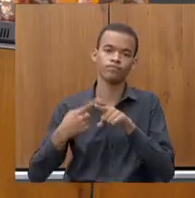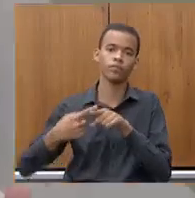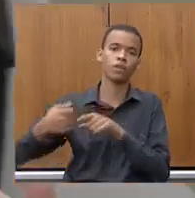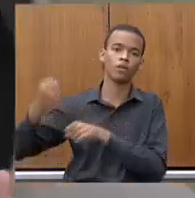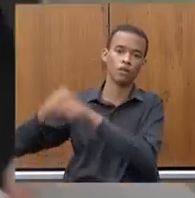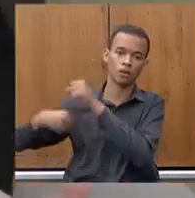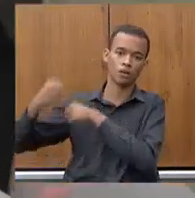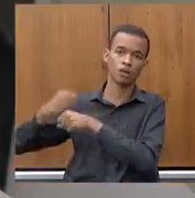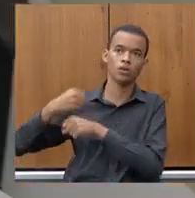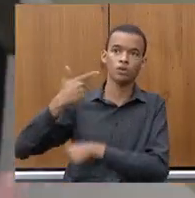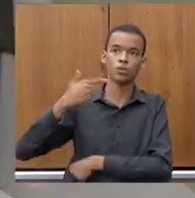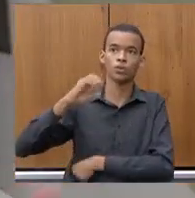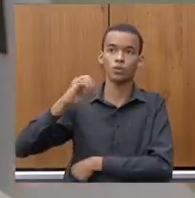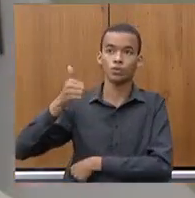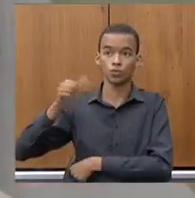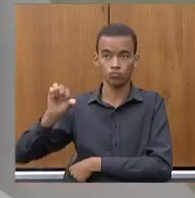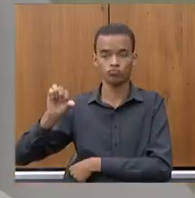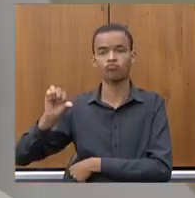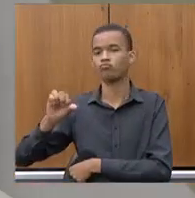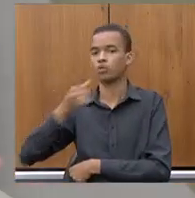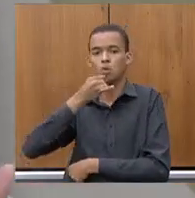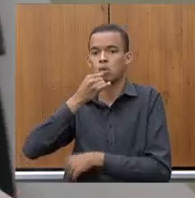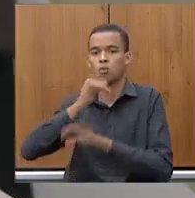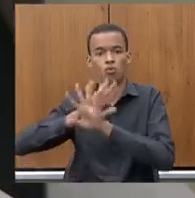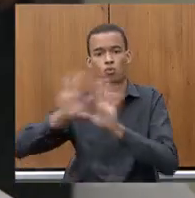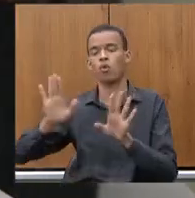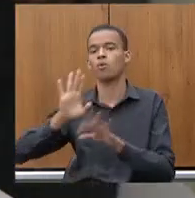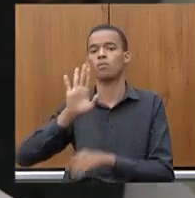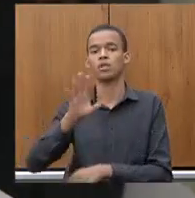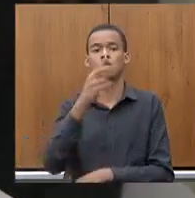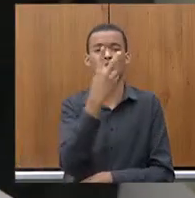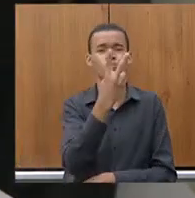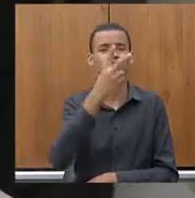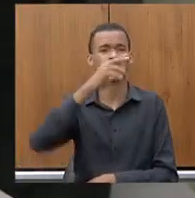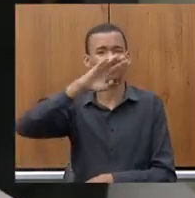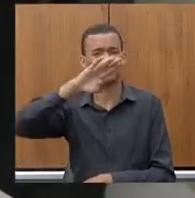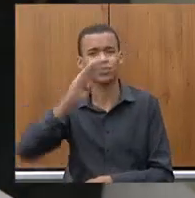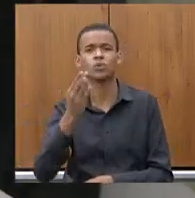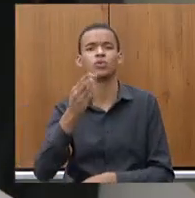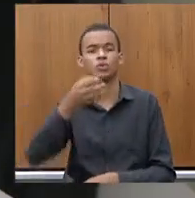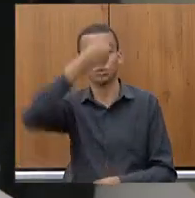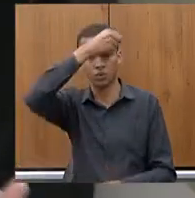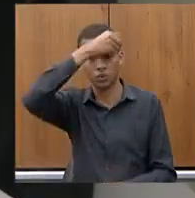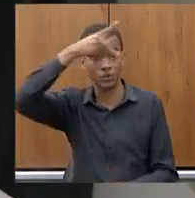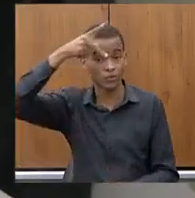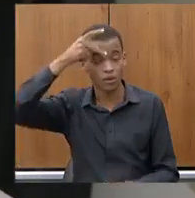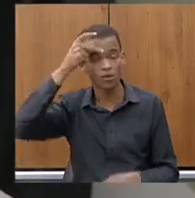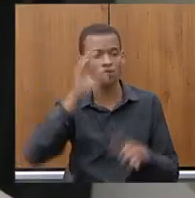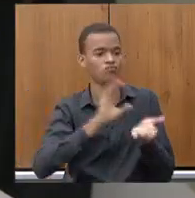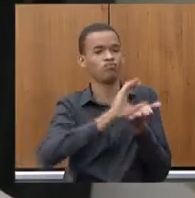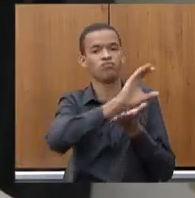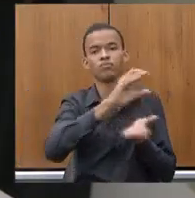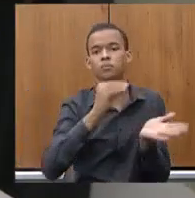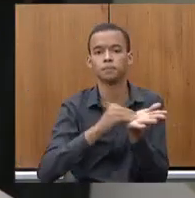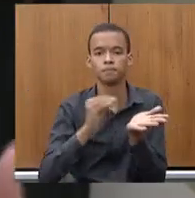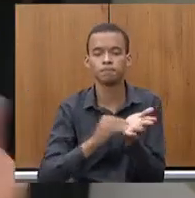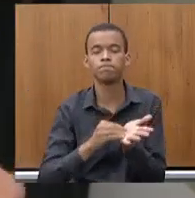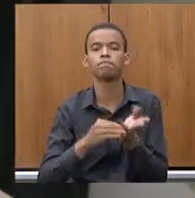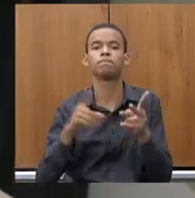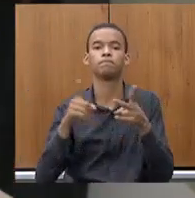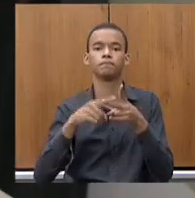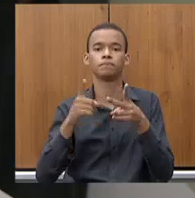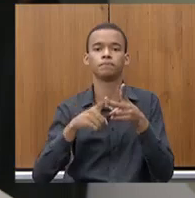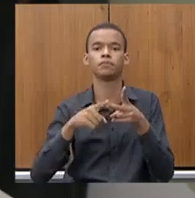2019, mas eu posso, obviamente, citar aqui os bilhões não repassados aos prefeitos, os bilhões do depósito judicial que